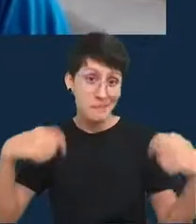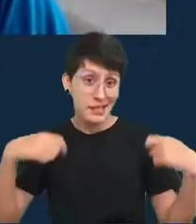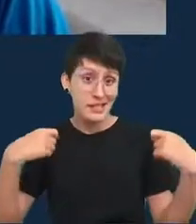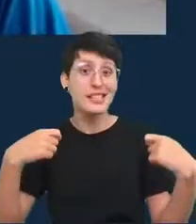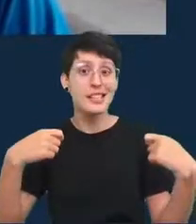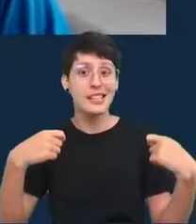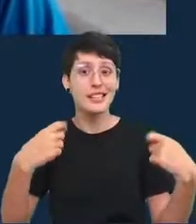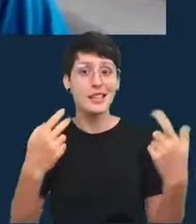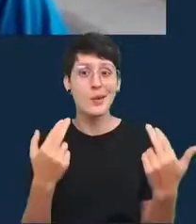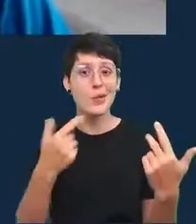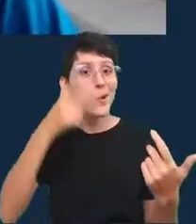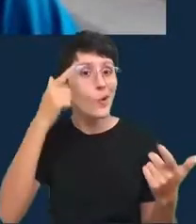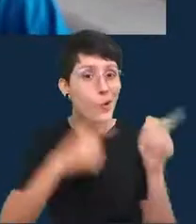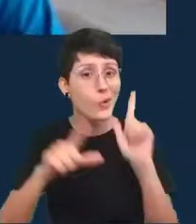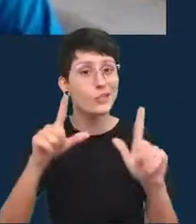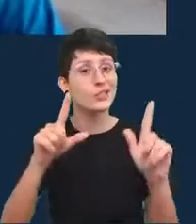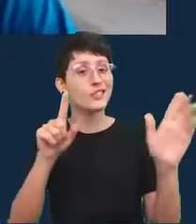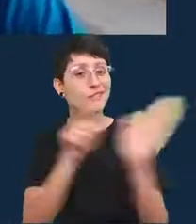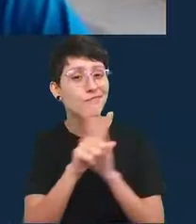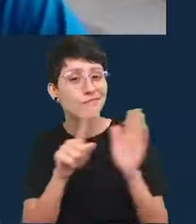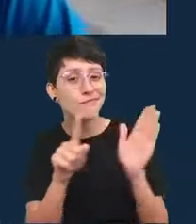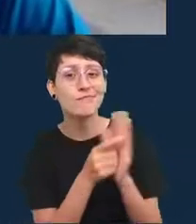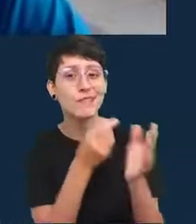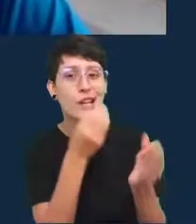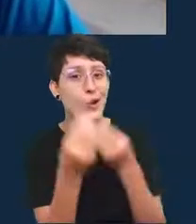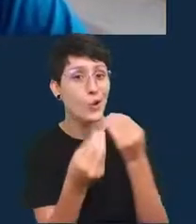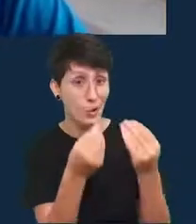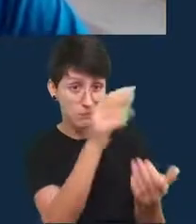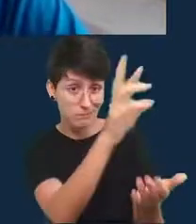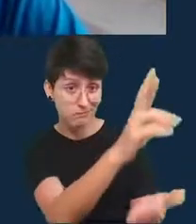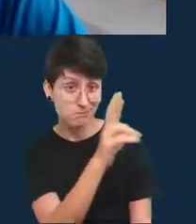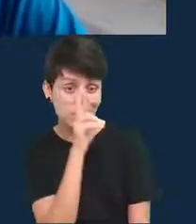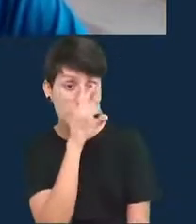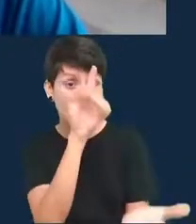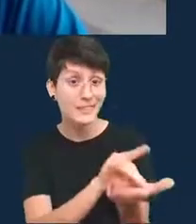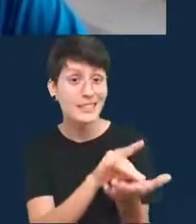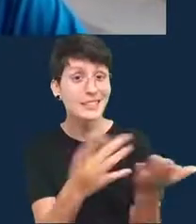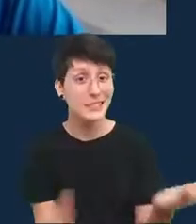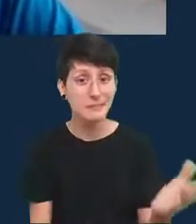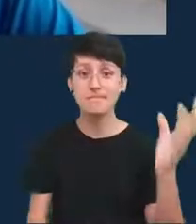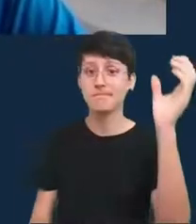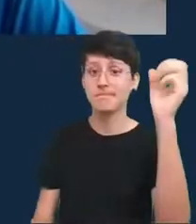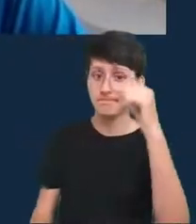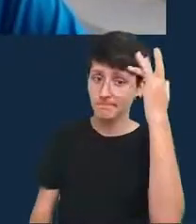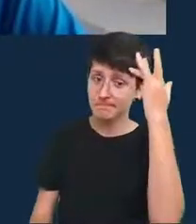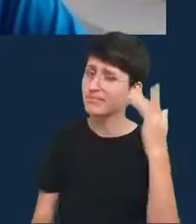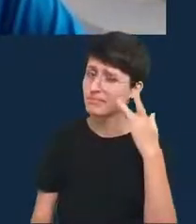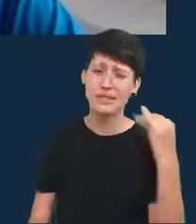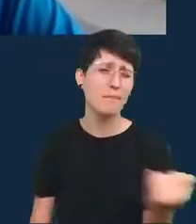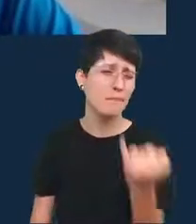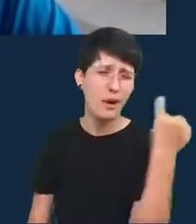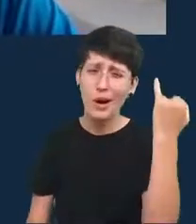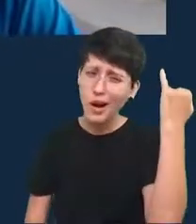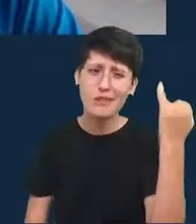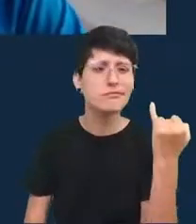questionar essa narrativa oficial sim eu acho que isso é crucial eu acho que é algo que estamos cada